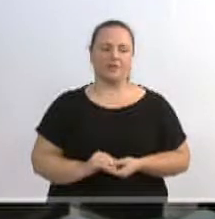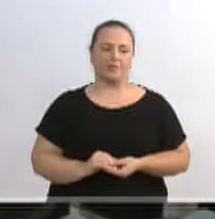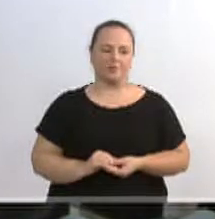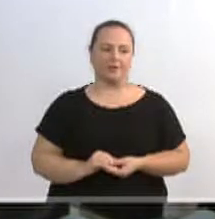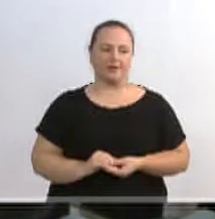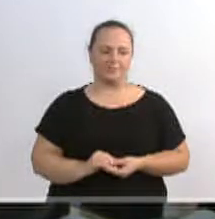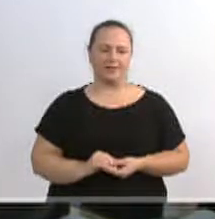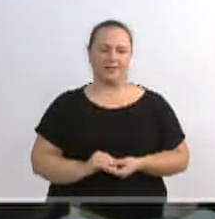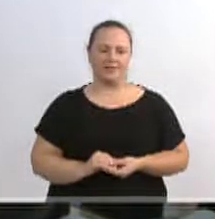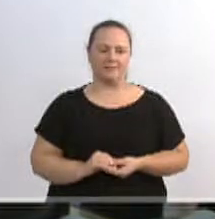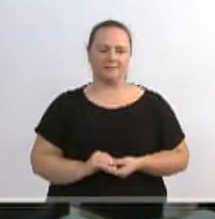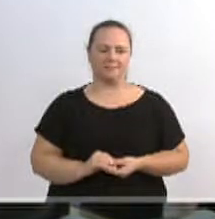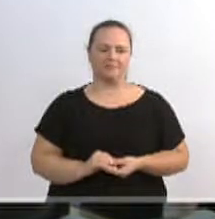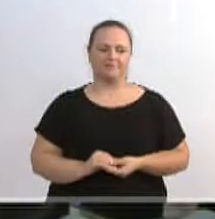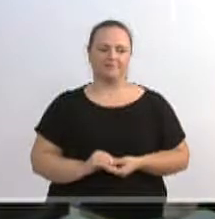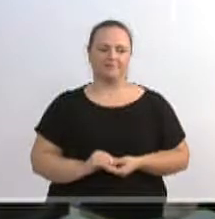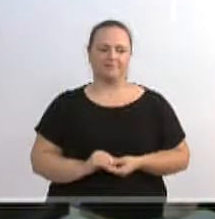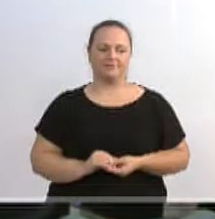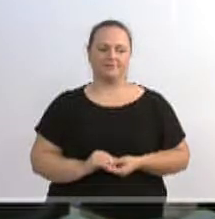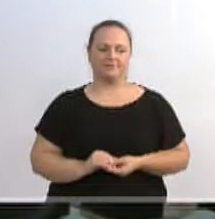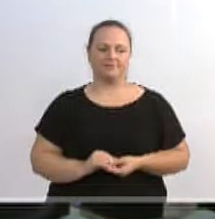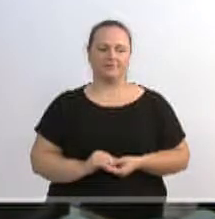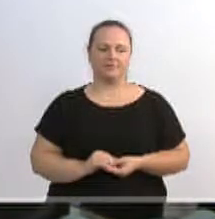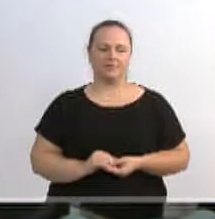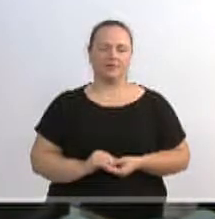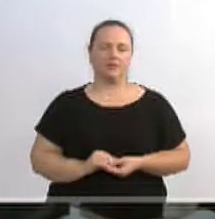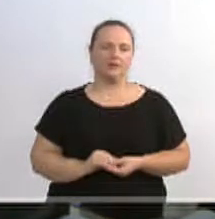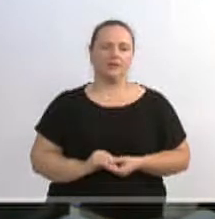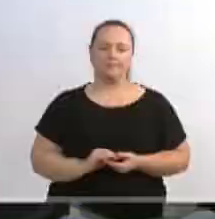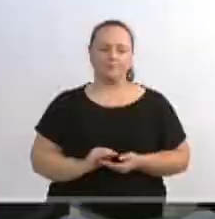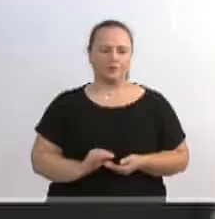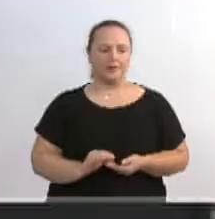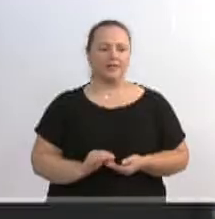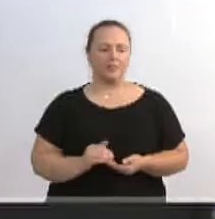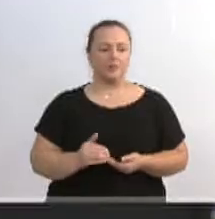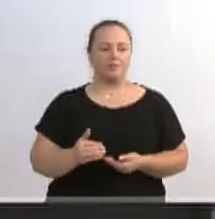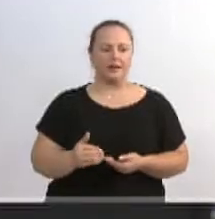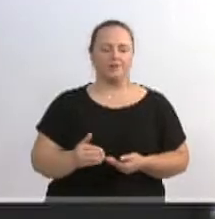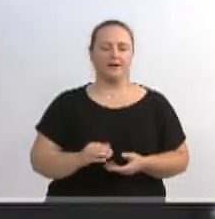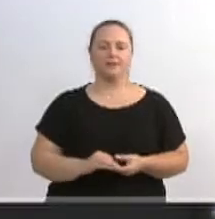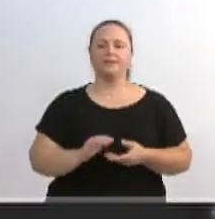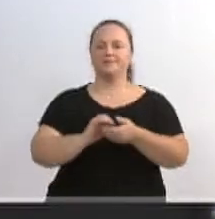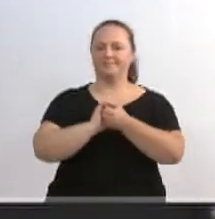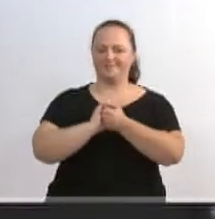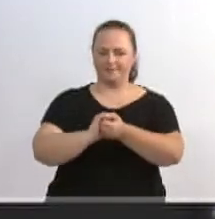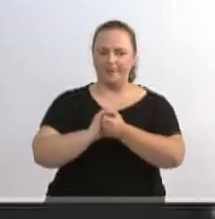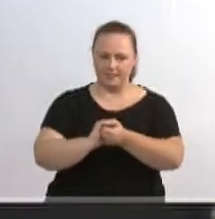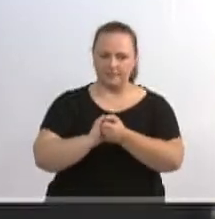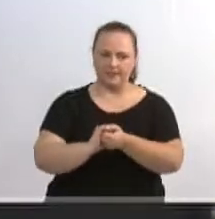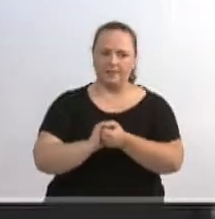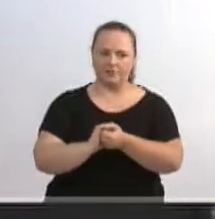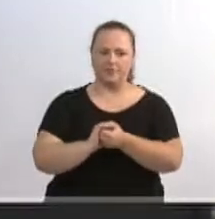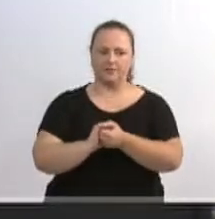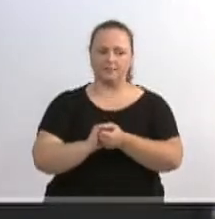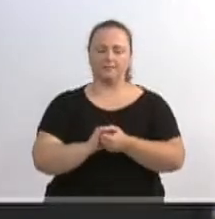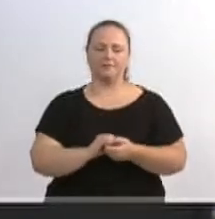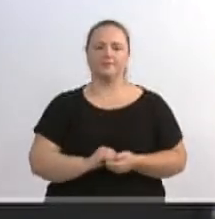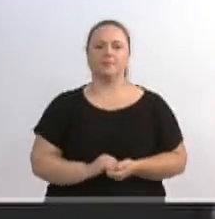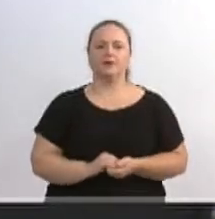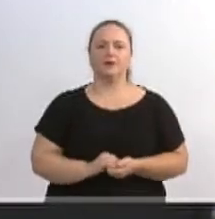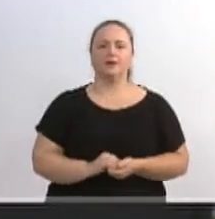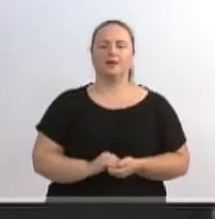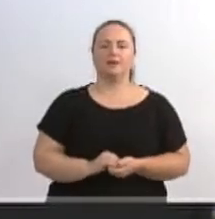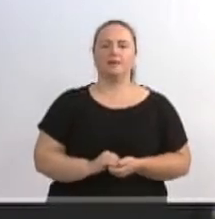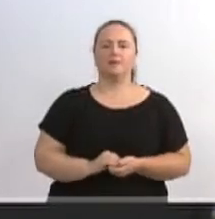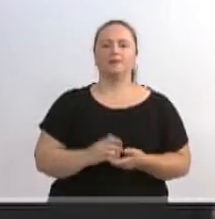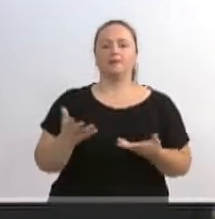Vereador Gilson, em a parte. Concedo a parte, vereador. Vereador, parabéns por trazer esse projeto. Eu lembro muito bem, no Estado tinha um projeto muito similar a